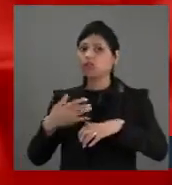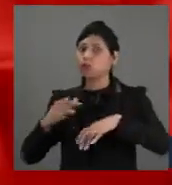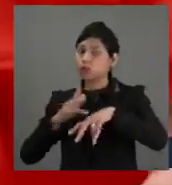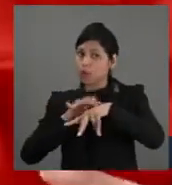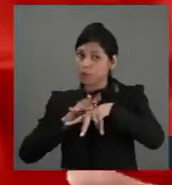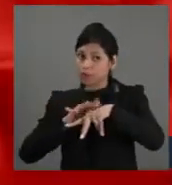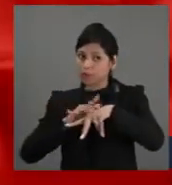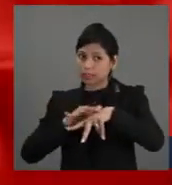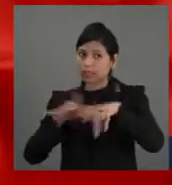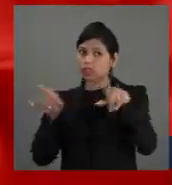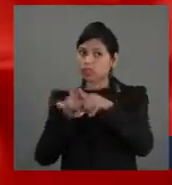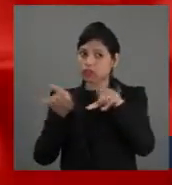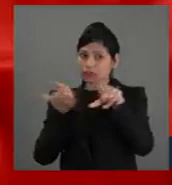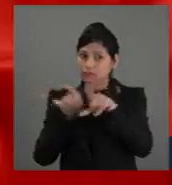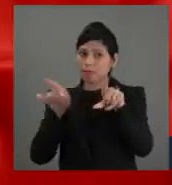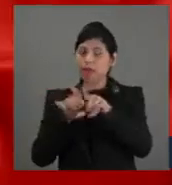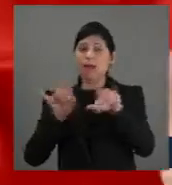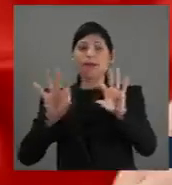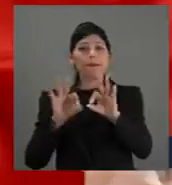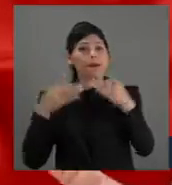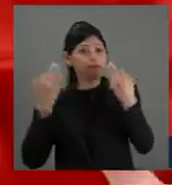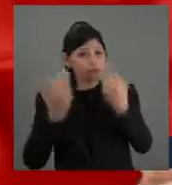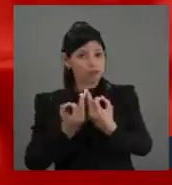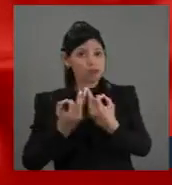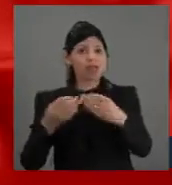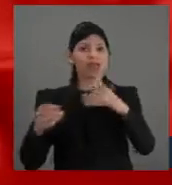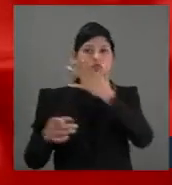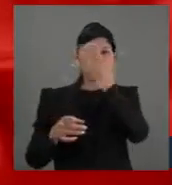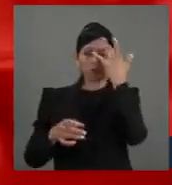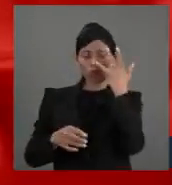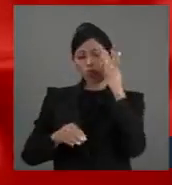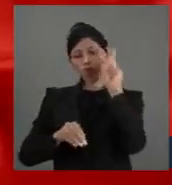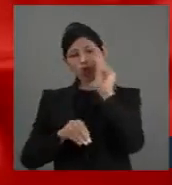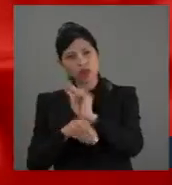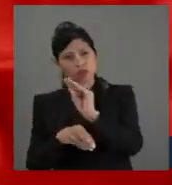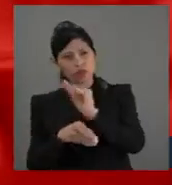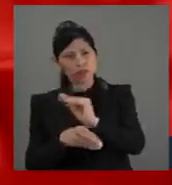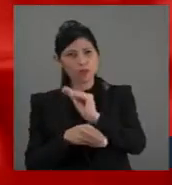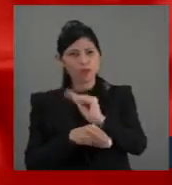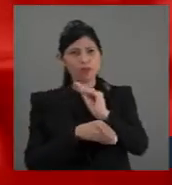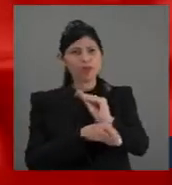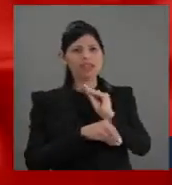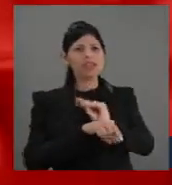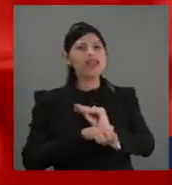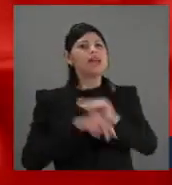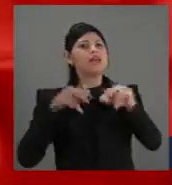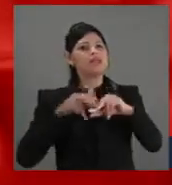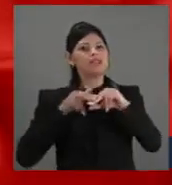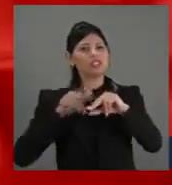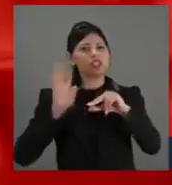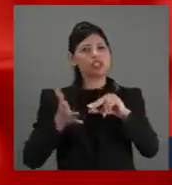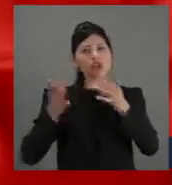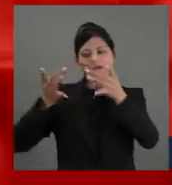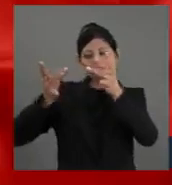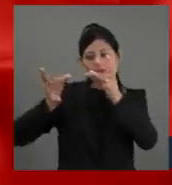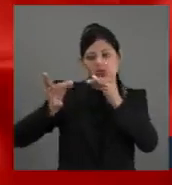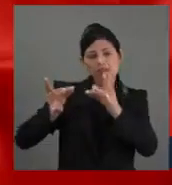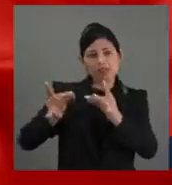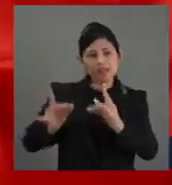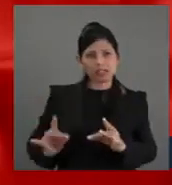quanto para a sua família, para os cuidadores, conforme esclarecido pela Associação